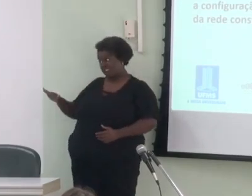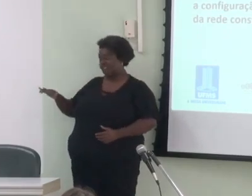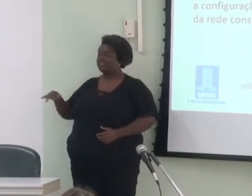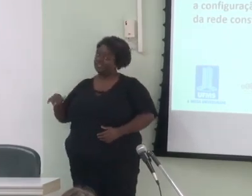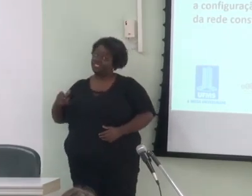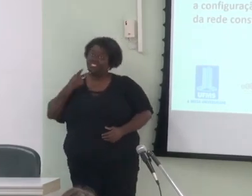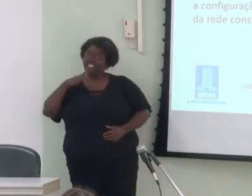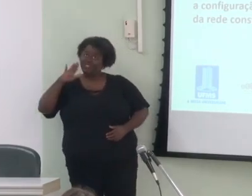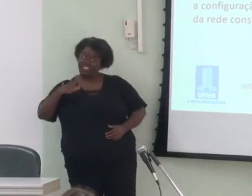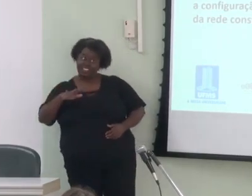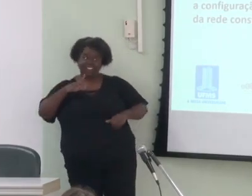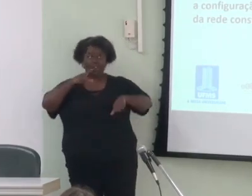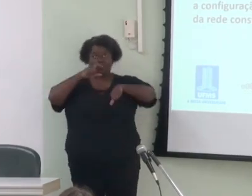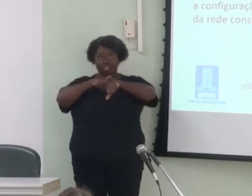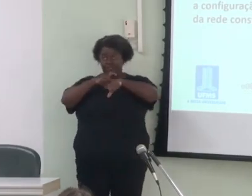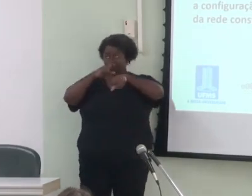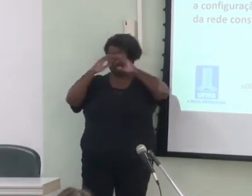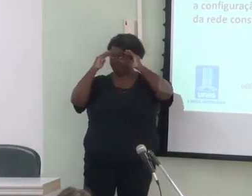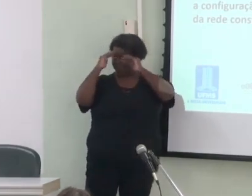ser um problema